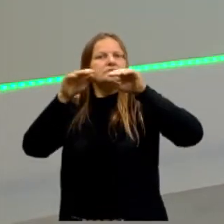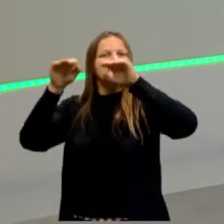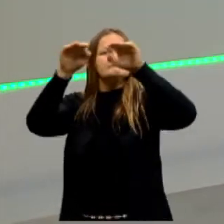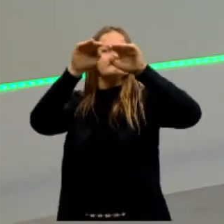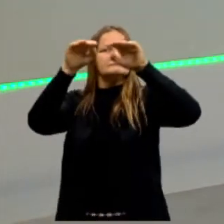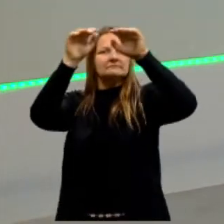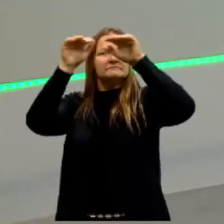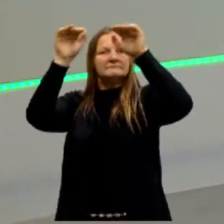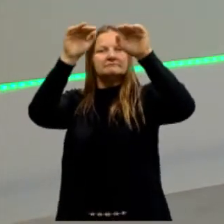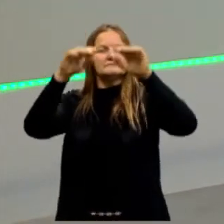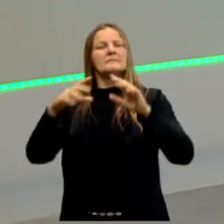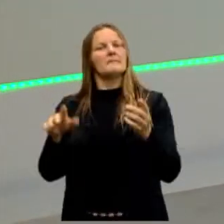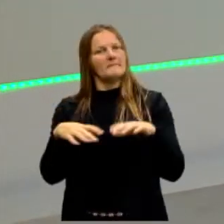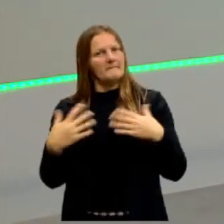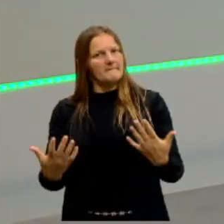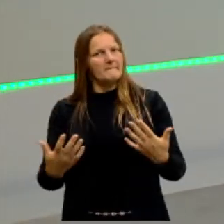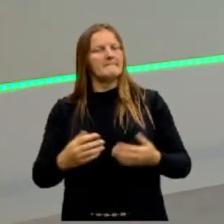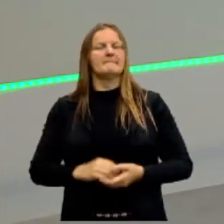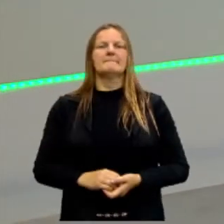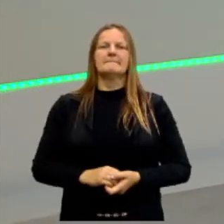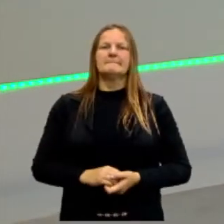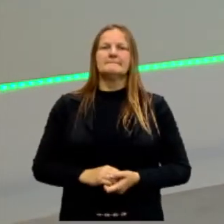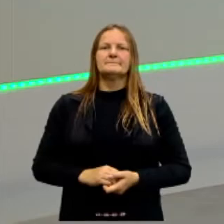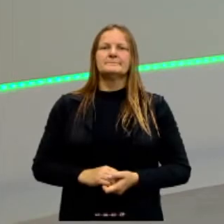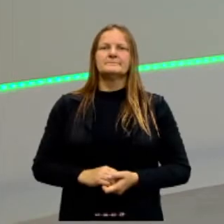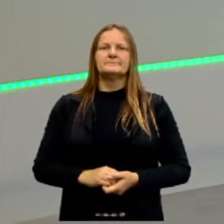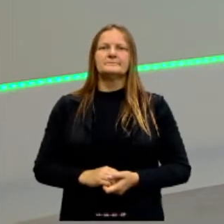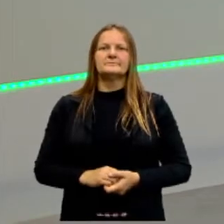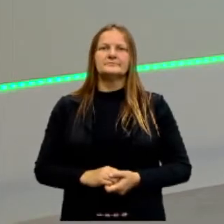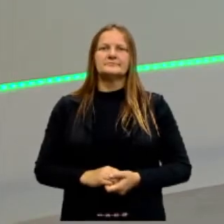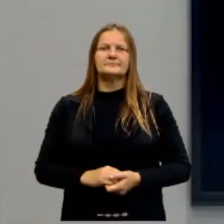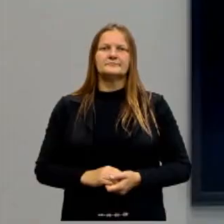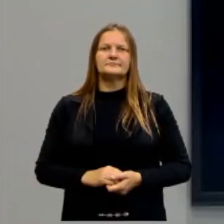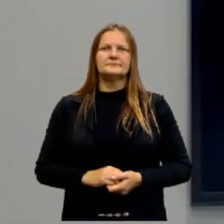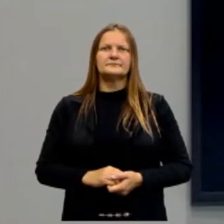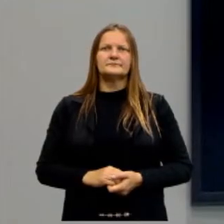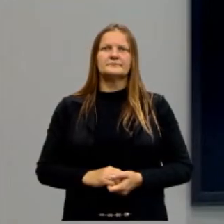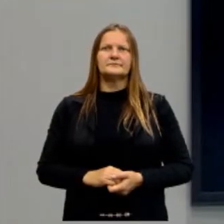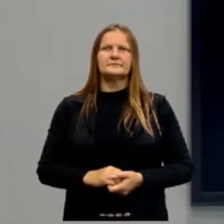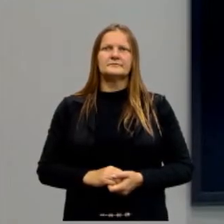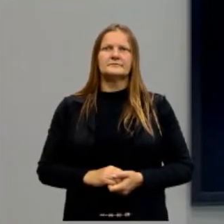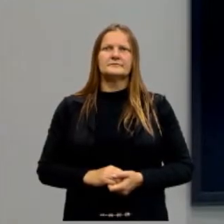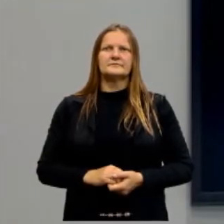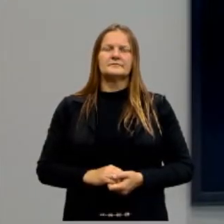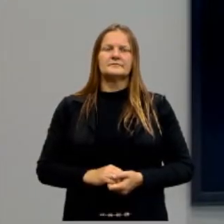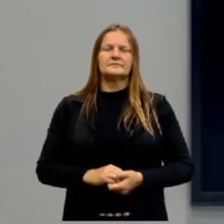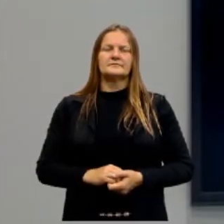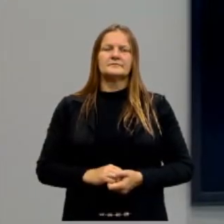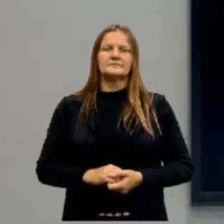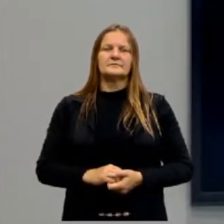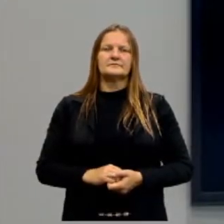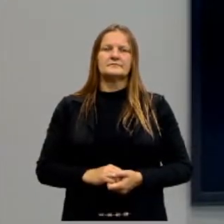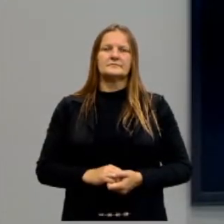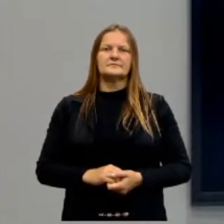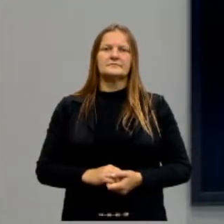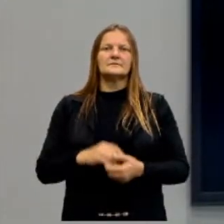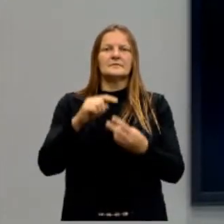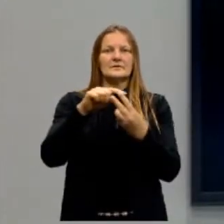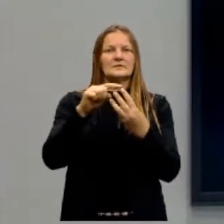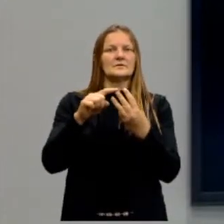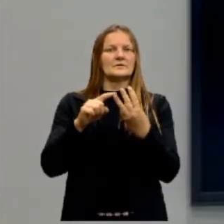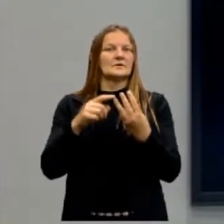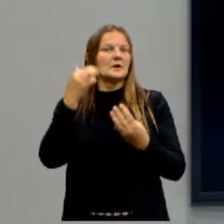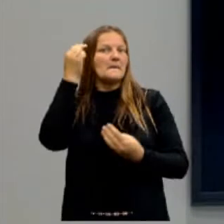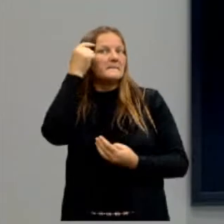ali no mesmo nível. Solon, Clístones e Péricles, são